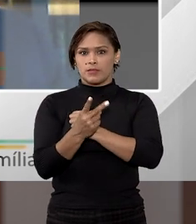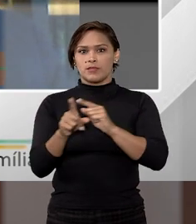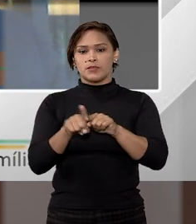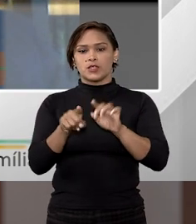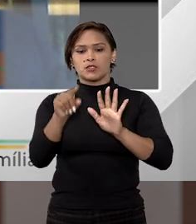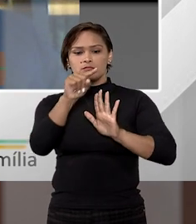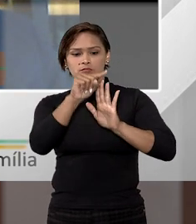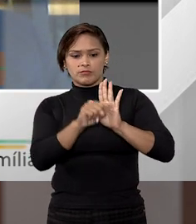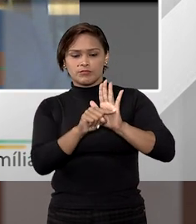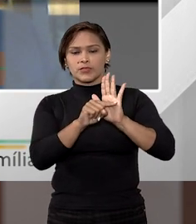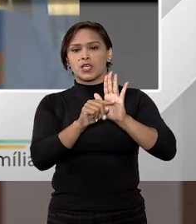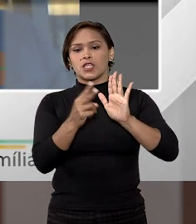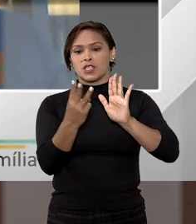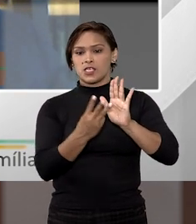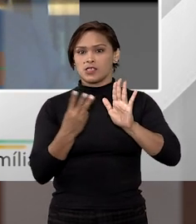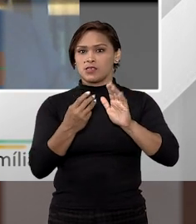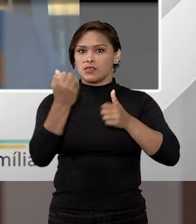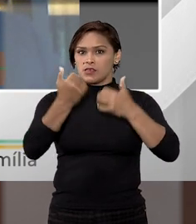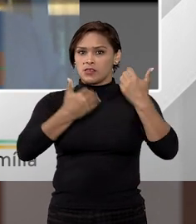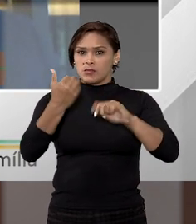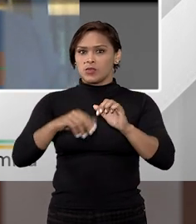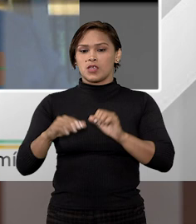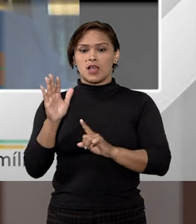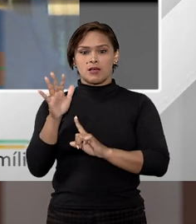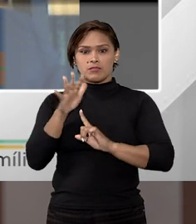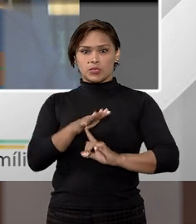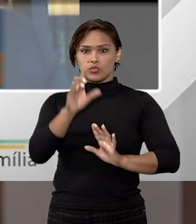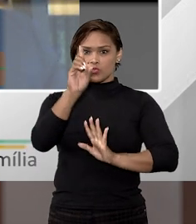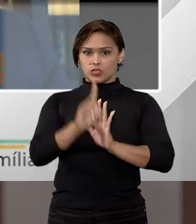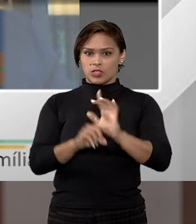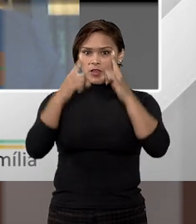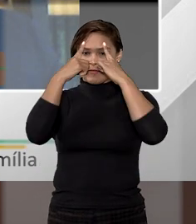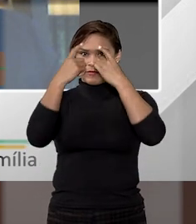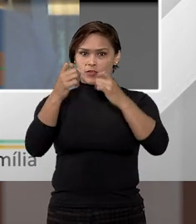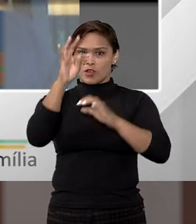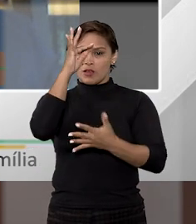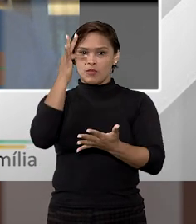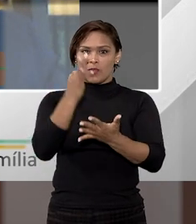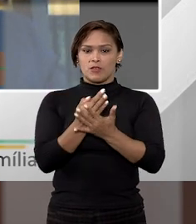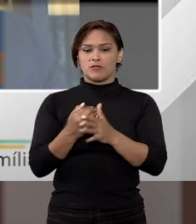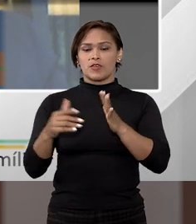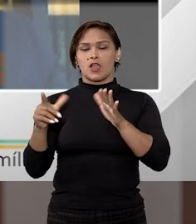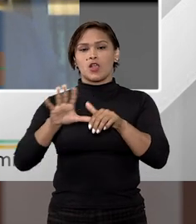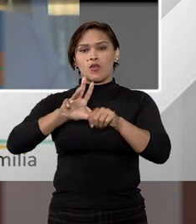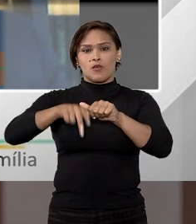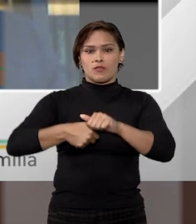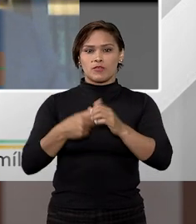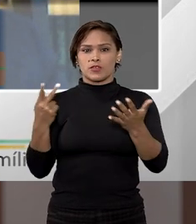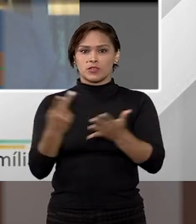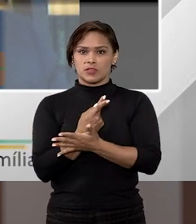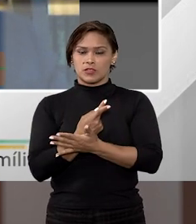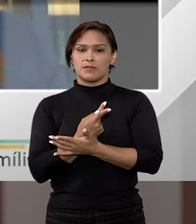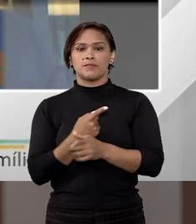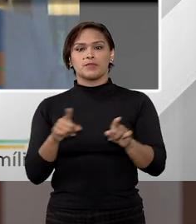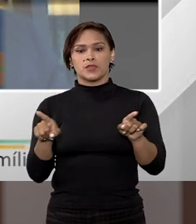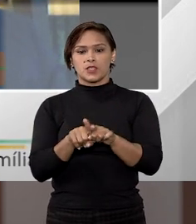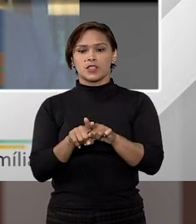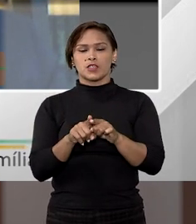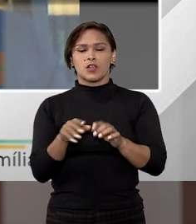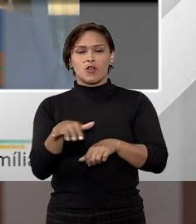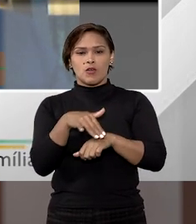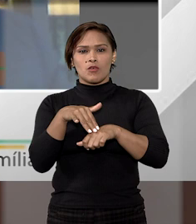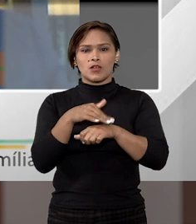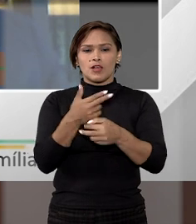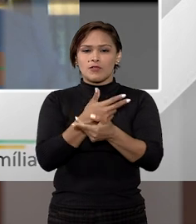atitudes pautadas nesses três vetores, ou seja, abuso de direito, violação da boa-fé objetiva ou fraude de execução, que conversam e às vezes estão